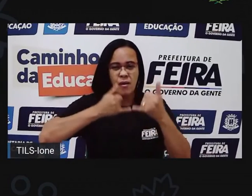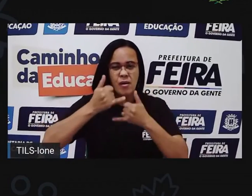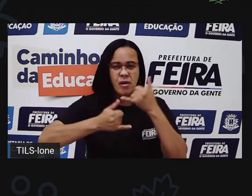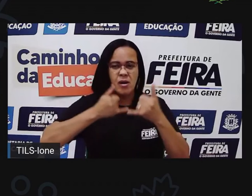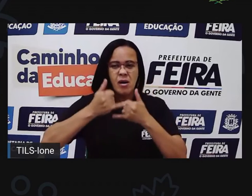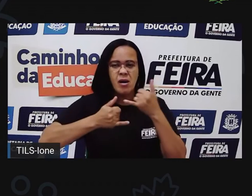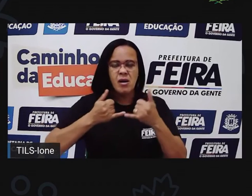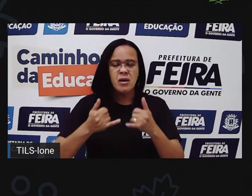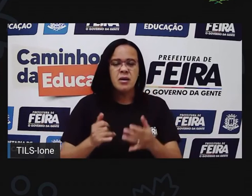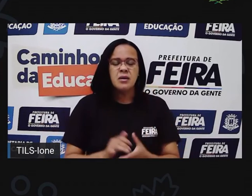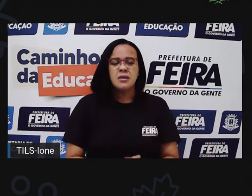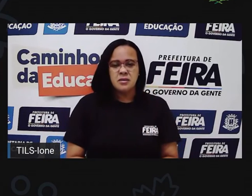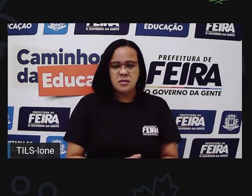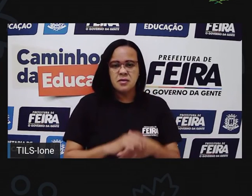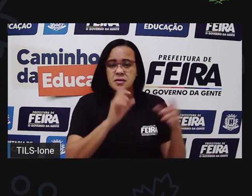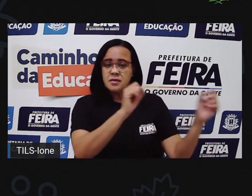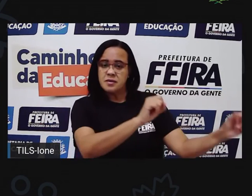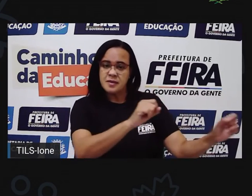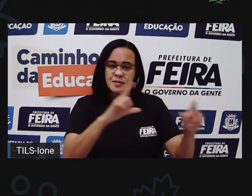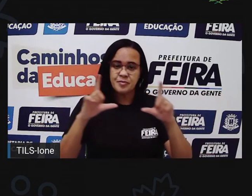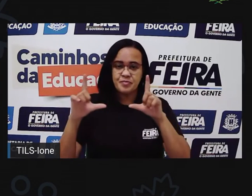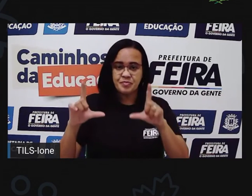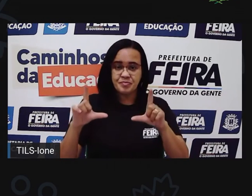e compartilhar o jogo.